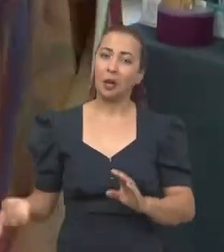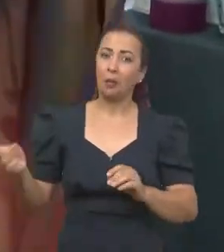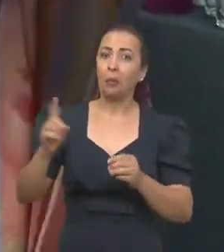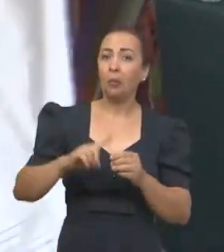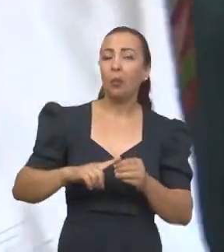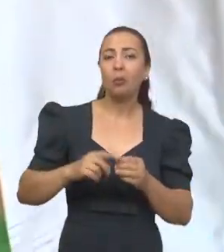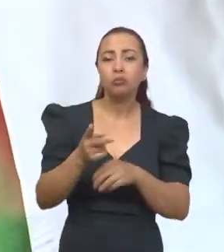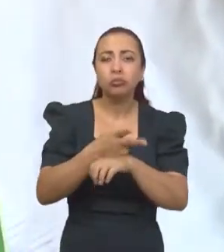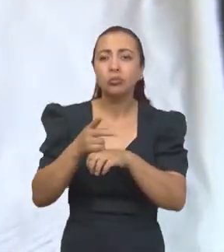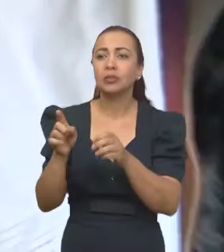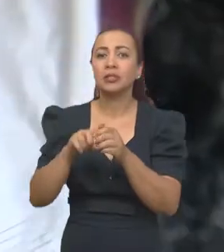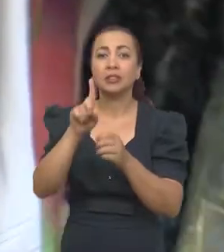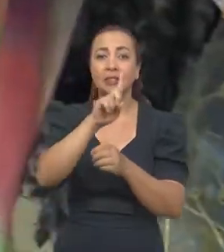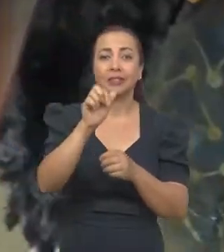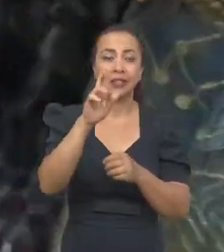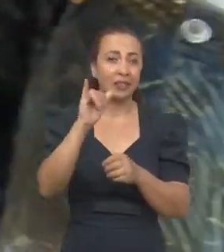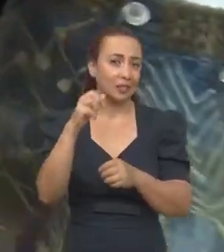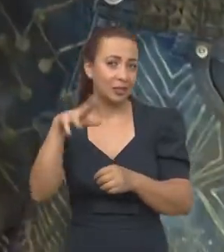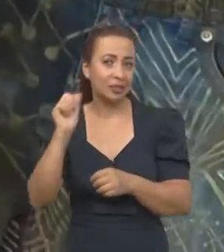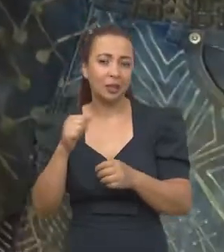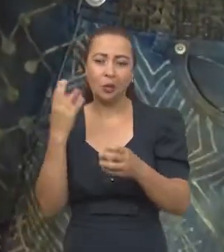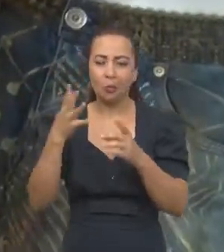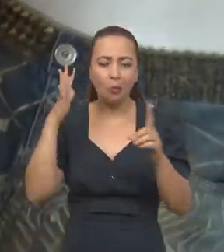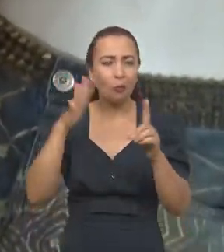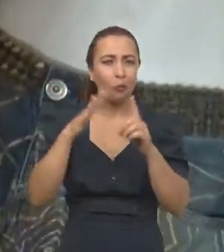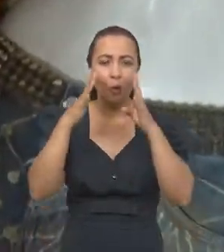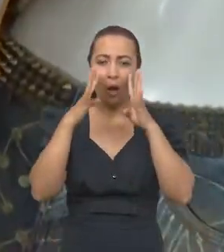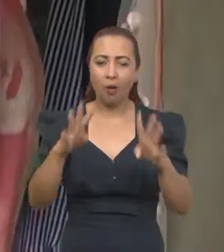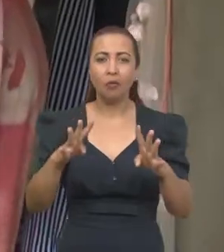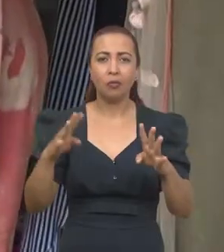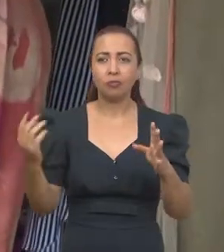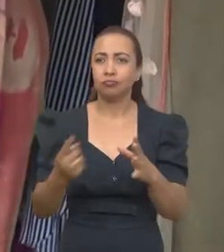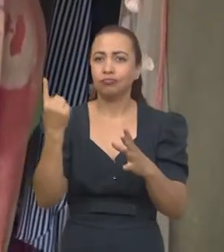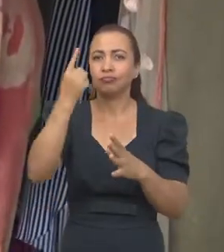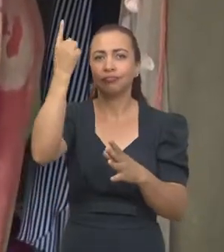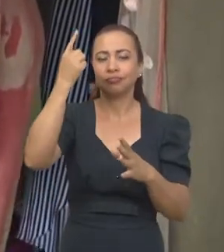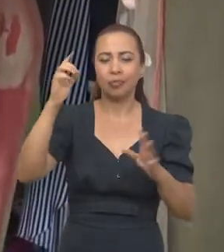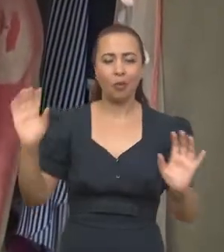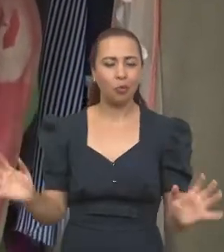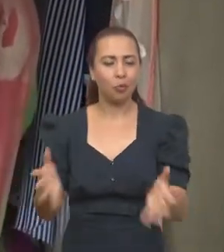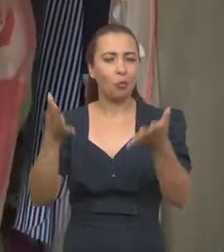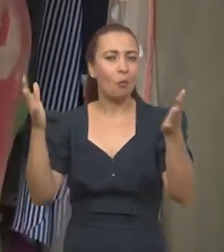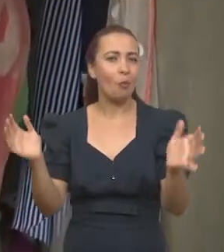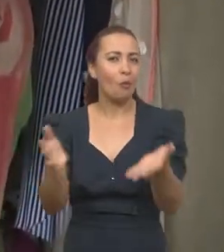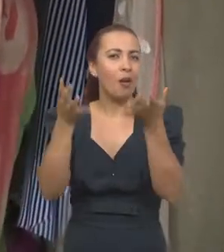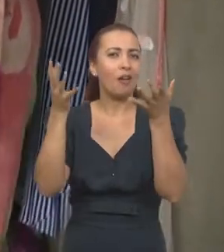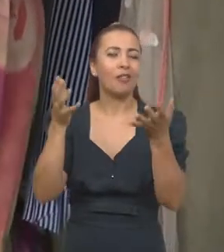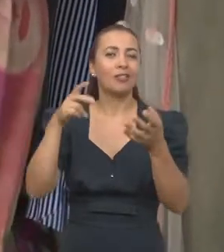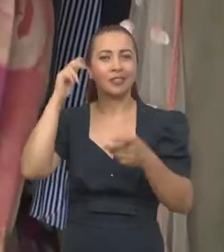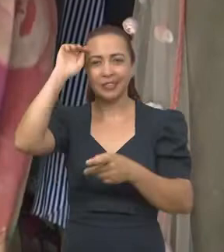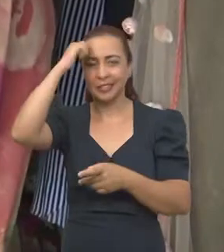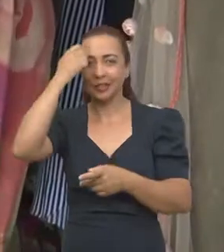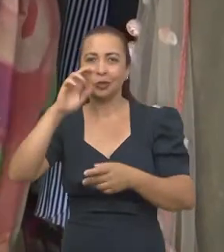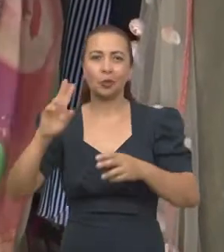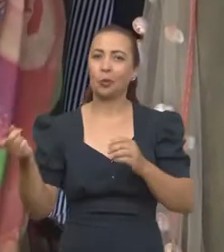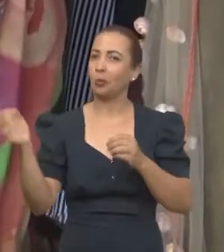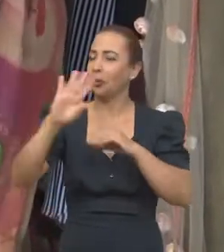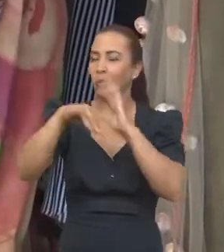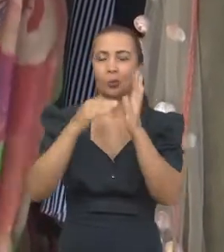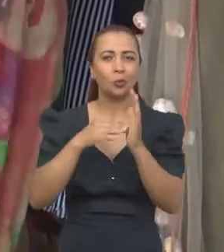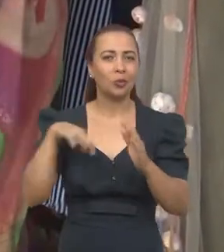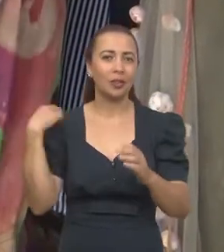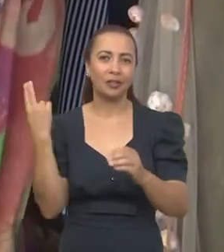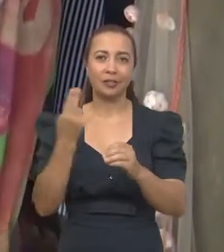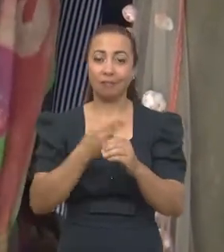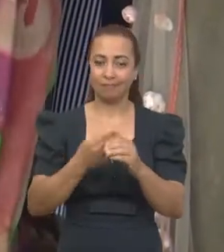a Zarina, né, como forma de foco e exaltação também da negritude, né. Então a gente traz, tudo que a gente traz como